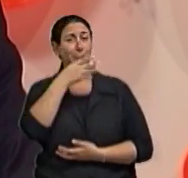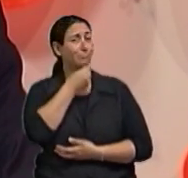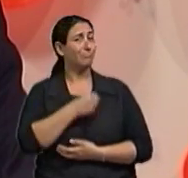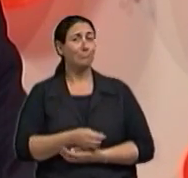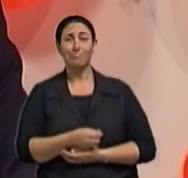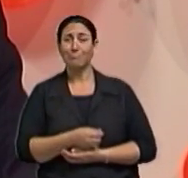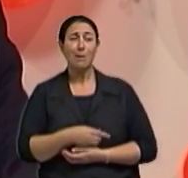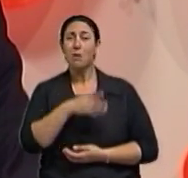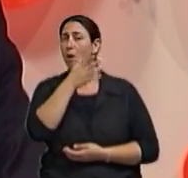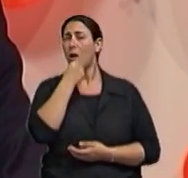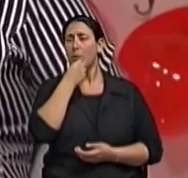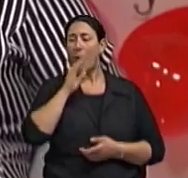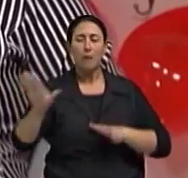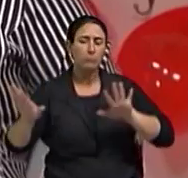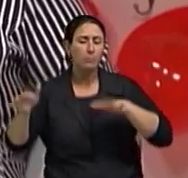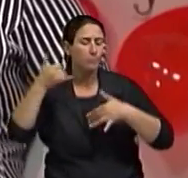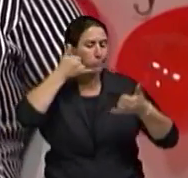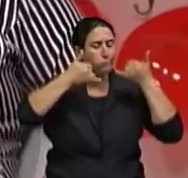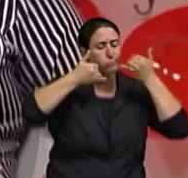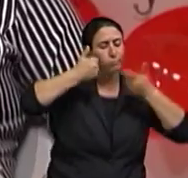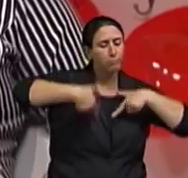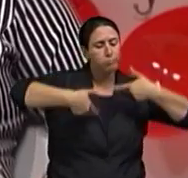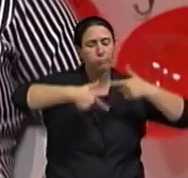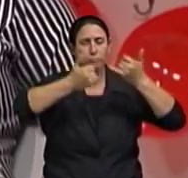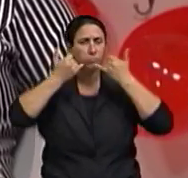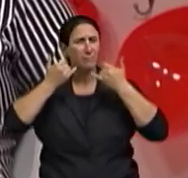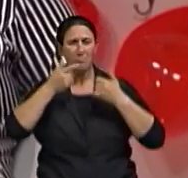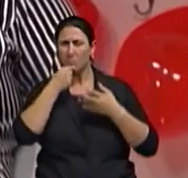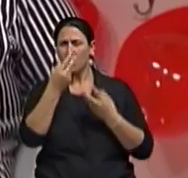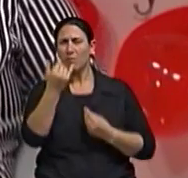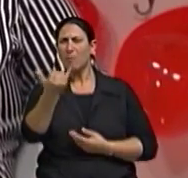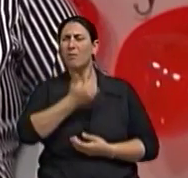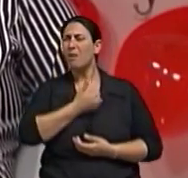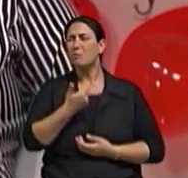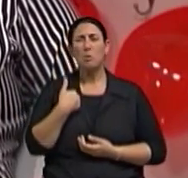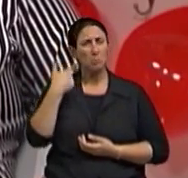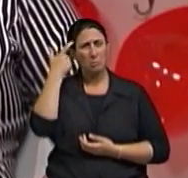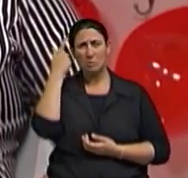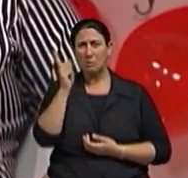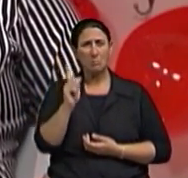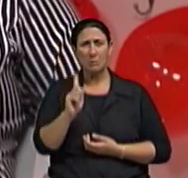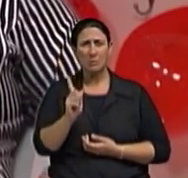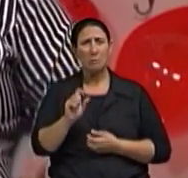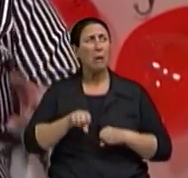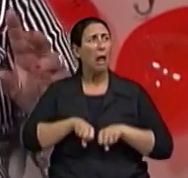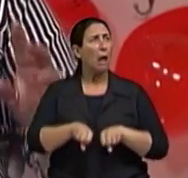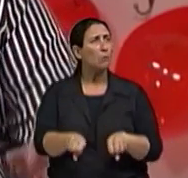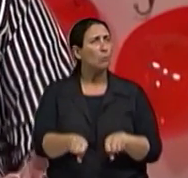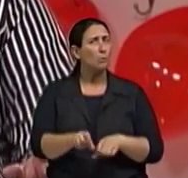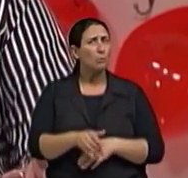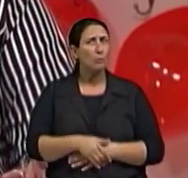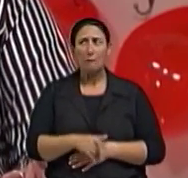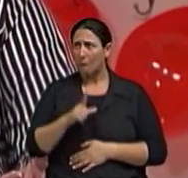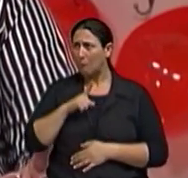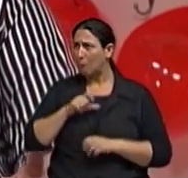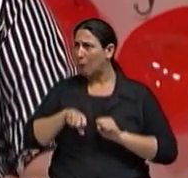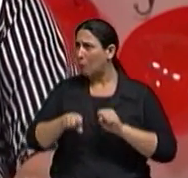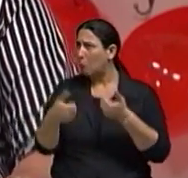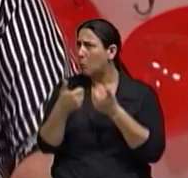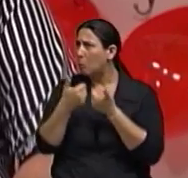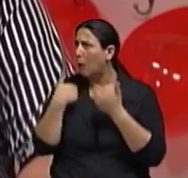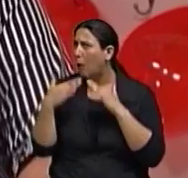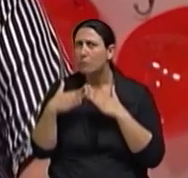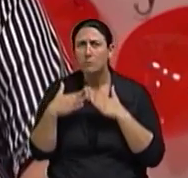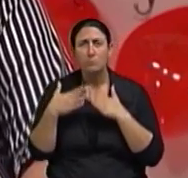próximos. Eu falo com muitos homens que me dizem assim, ah, eu não sabia nem que existia mercado. Claro, teoricamente. Claro.